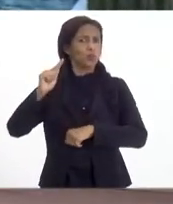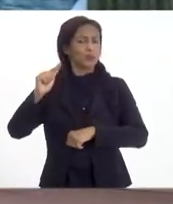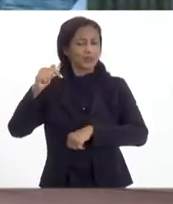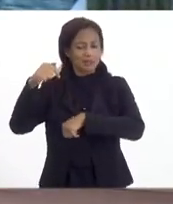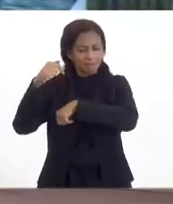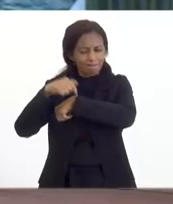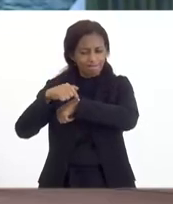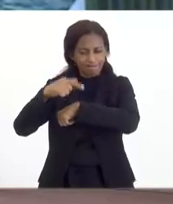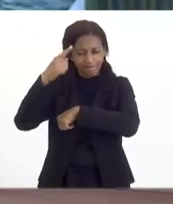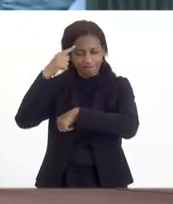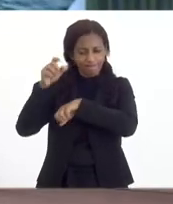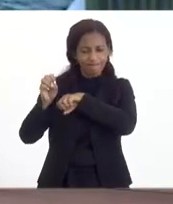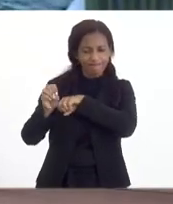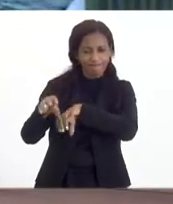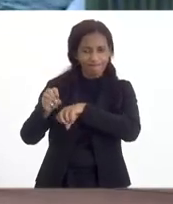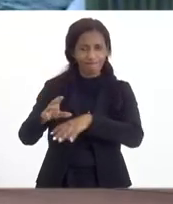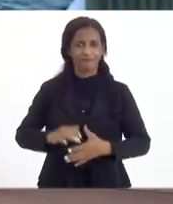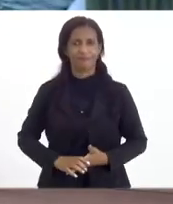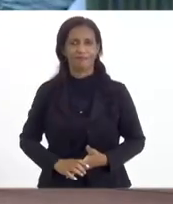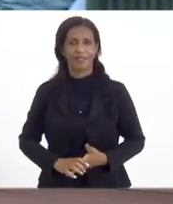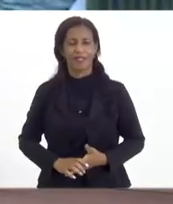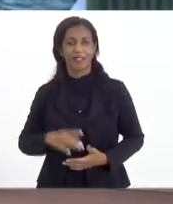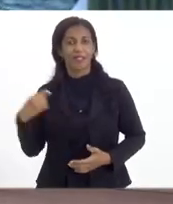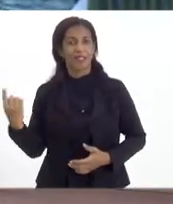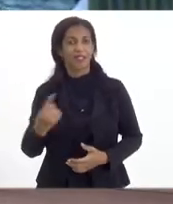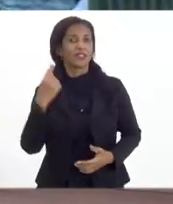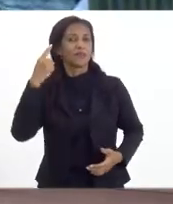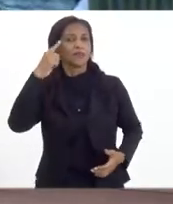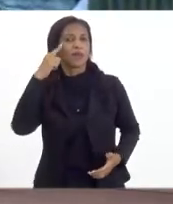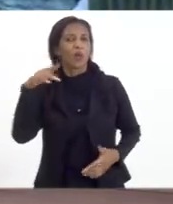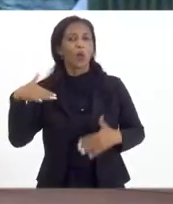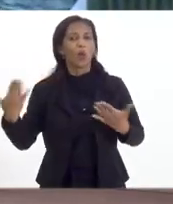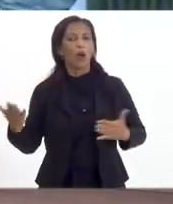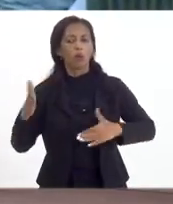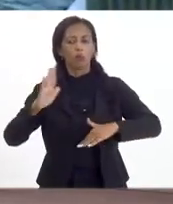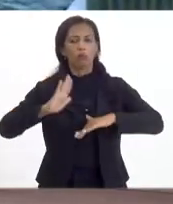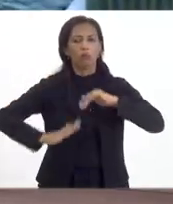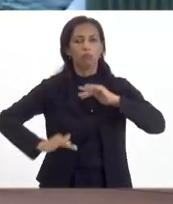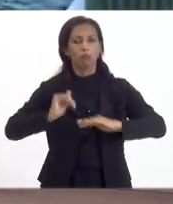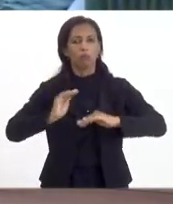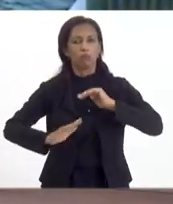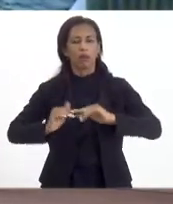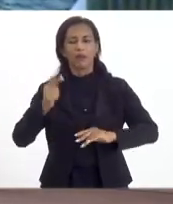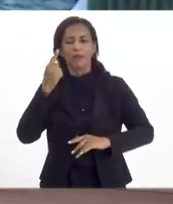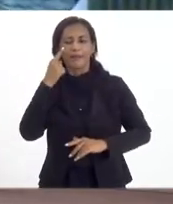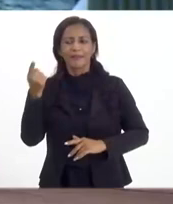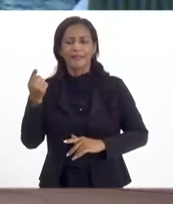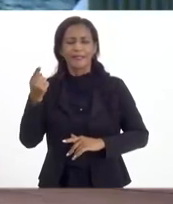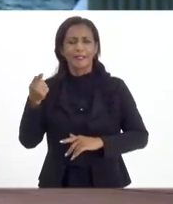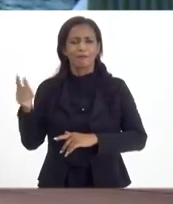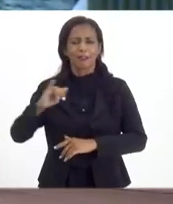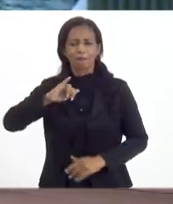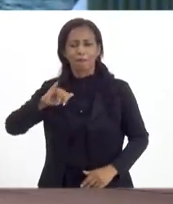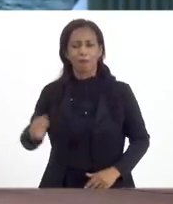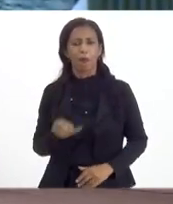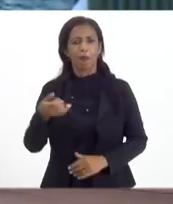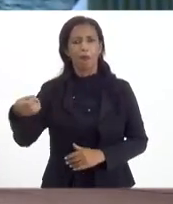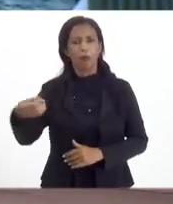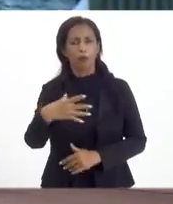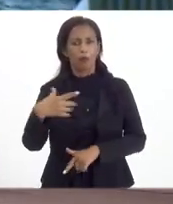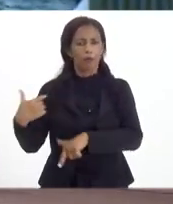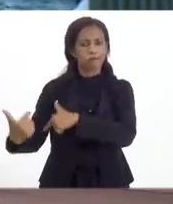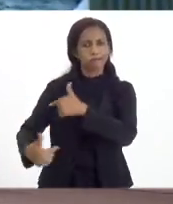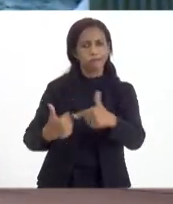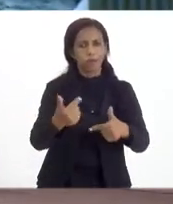a gente sempre pensa em educação. A gente pensa qual profissional que a gente vai demandar para as novas oportunidades no mercado,